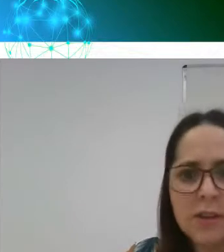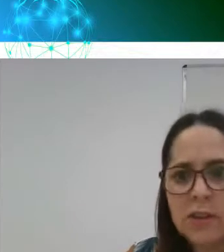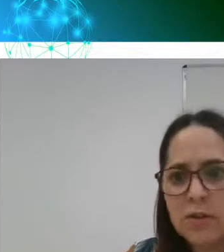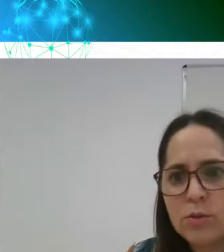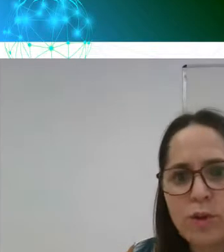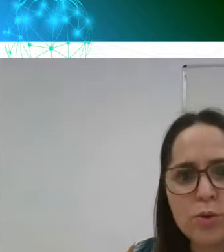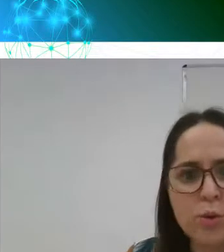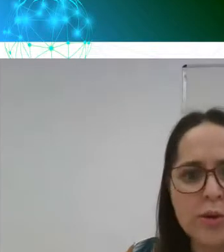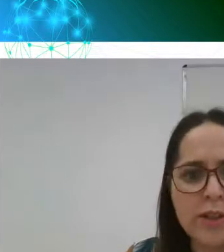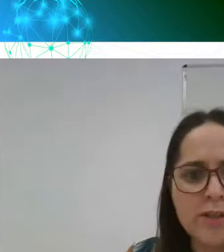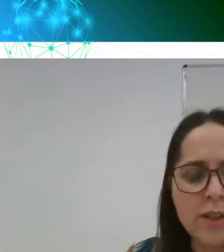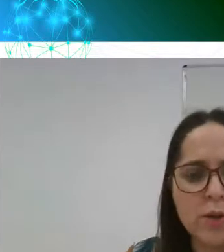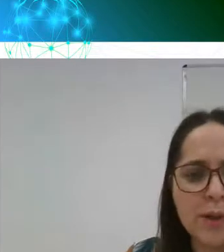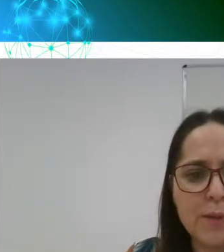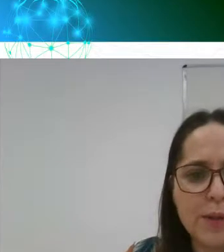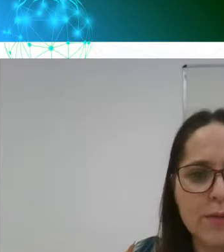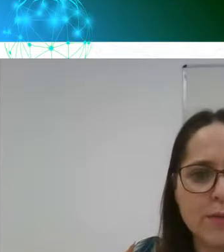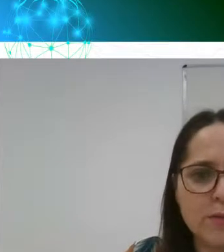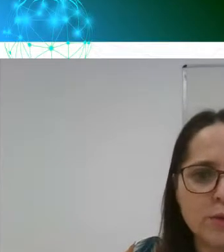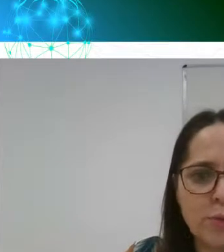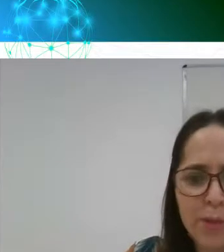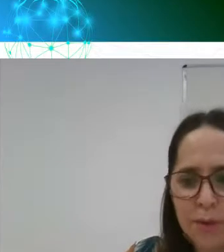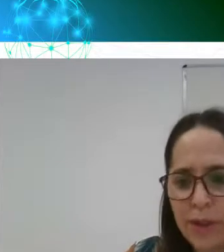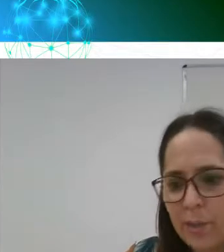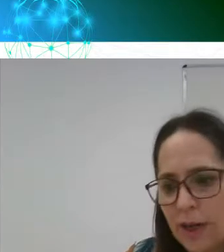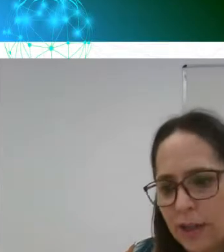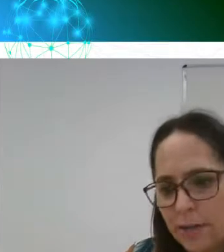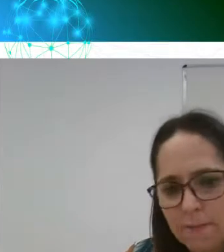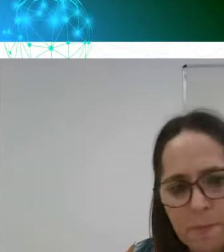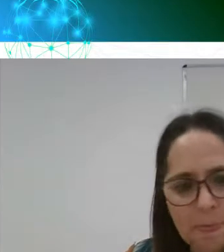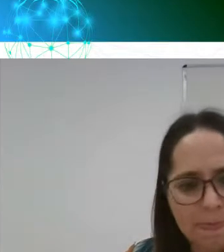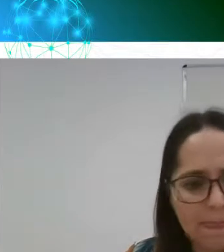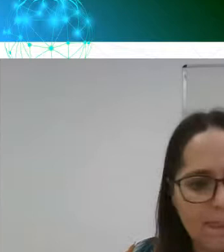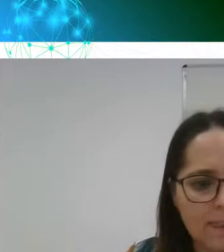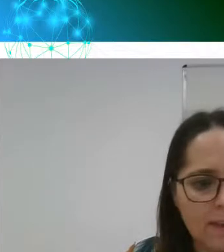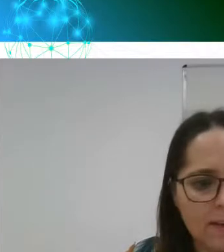autores aí do primeiro trabalho.